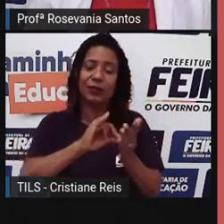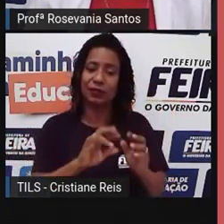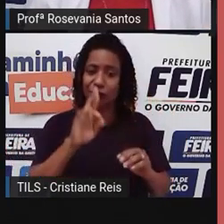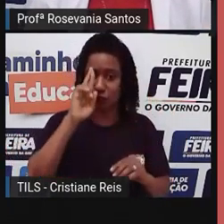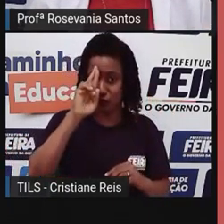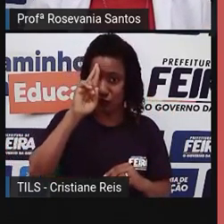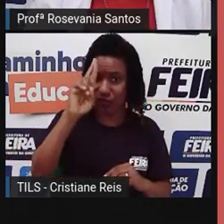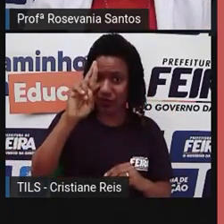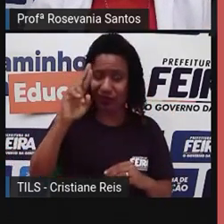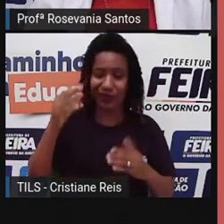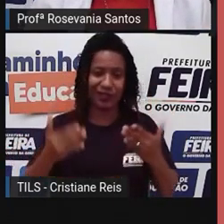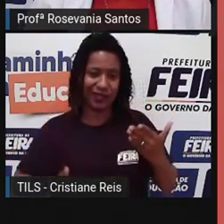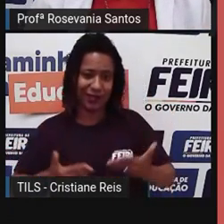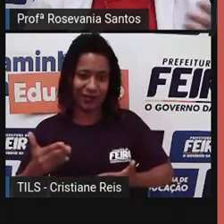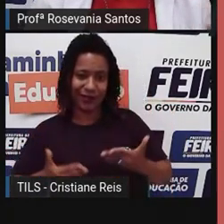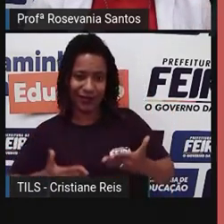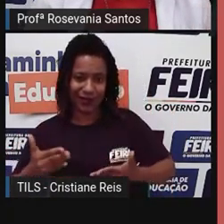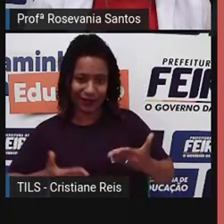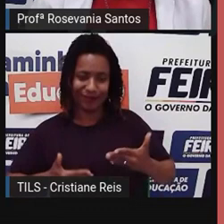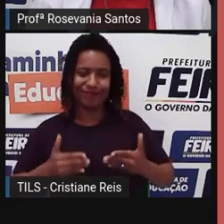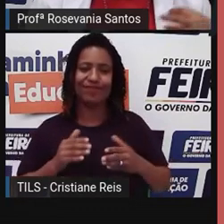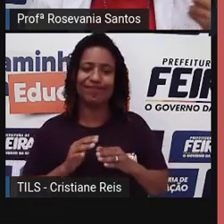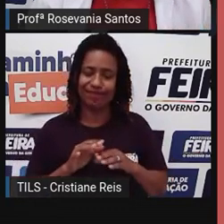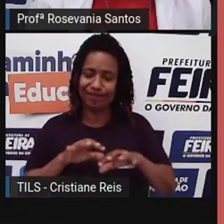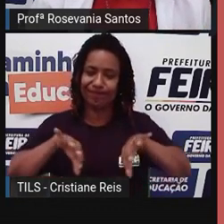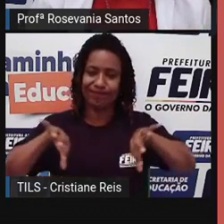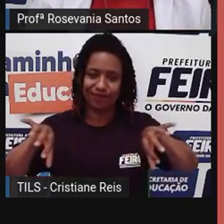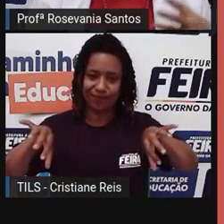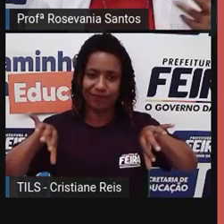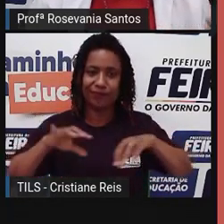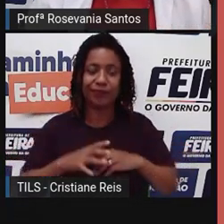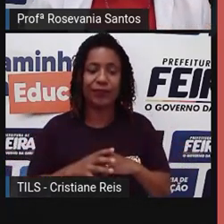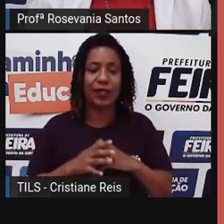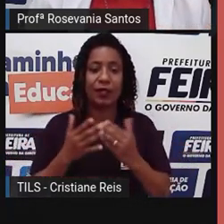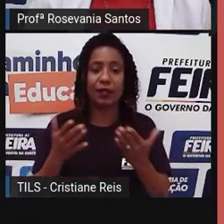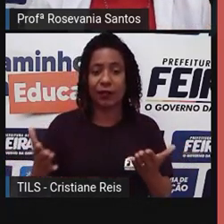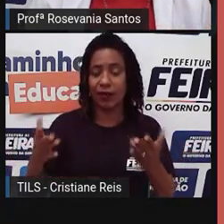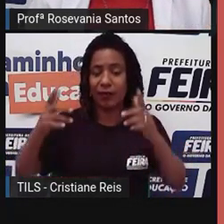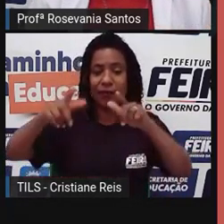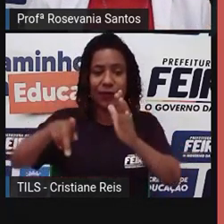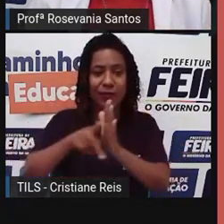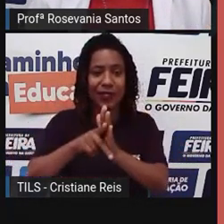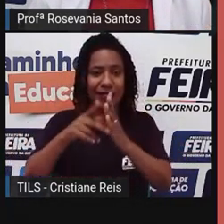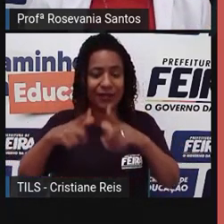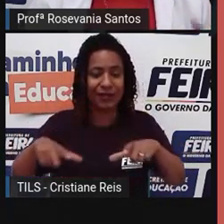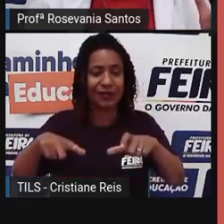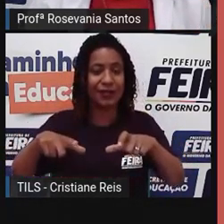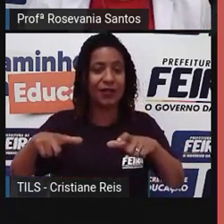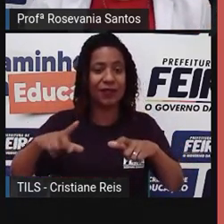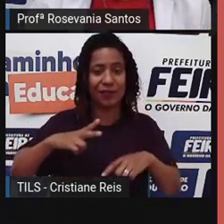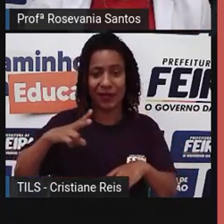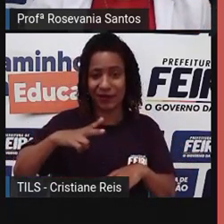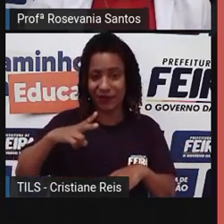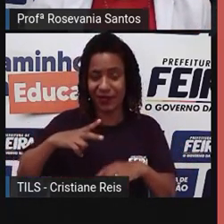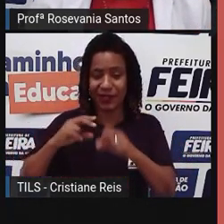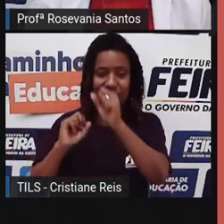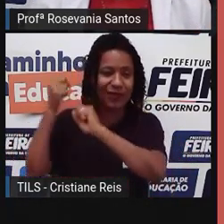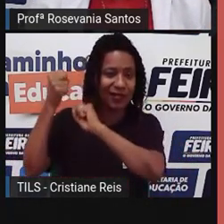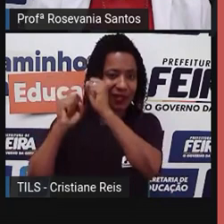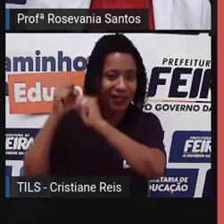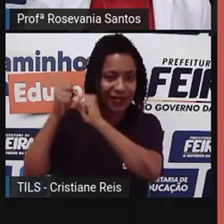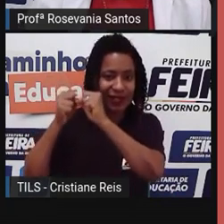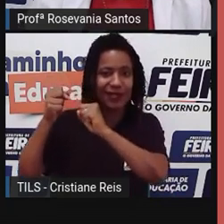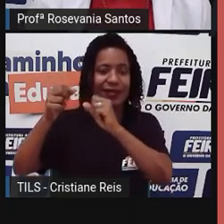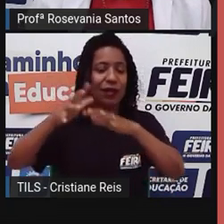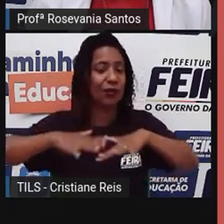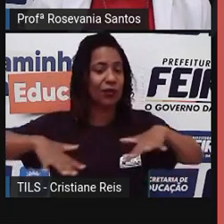Então essa propriedade privada, né, essas maquinarias, o espaço, ali, ela é que vai manter